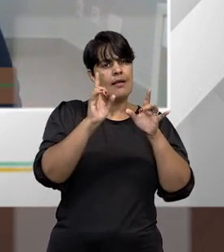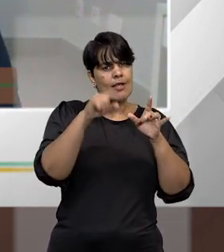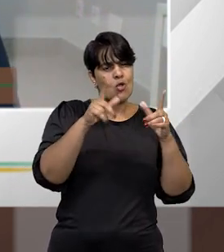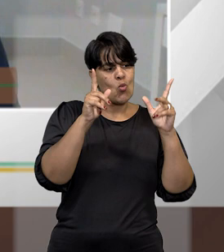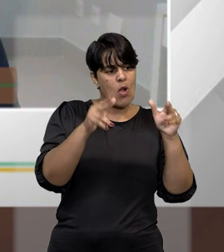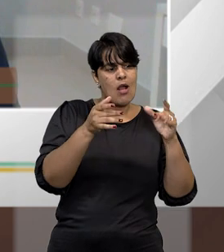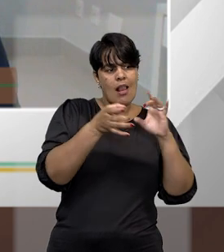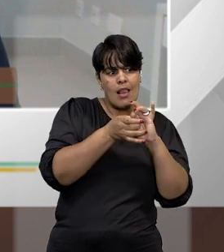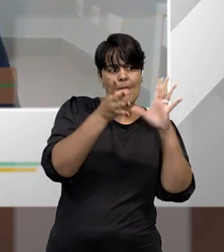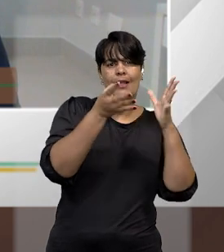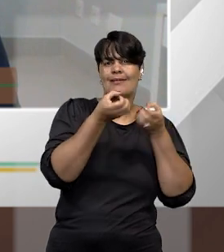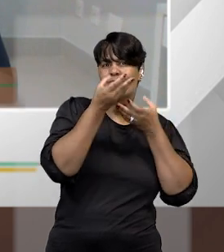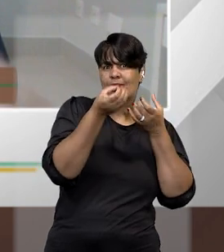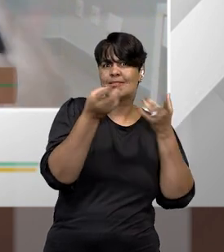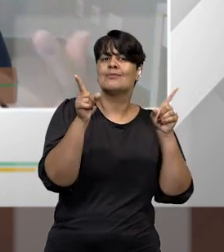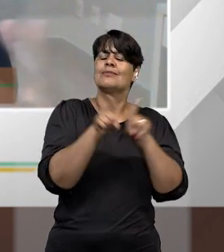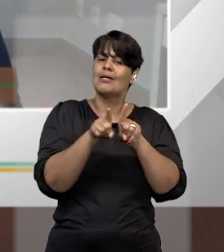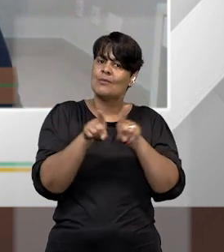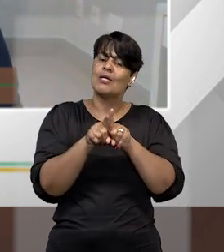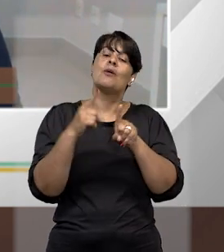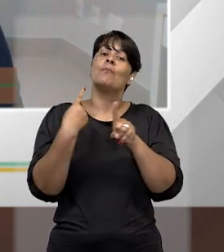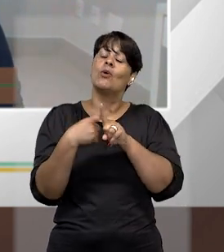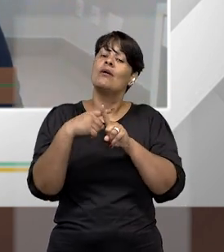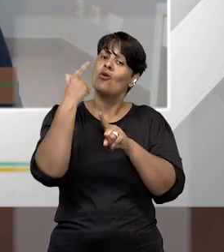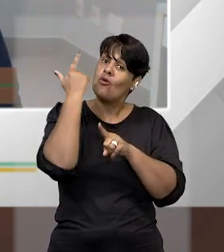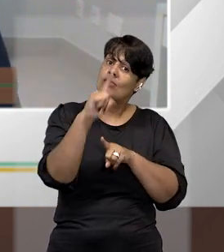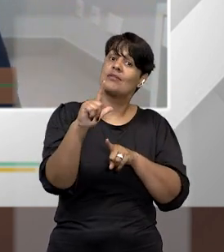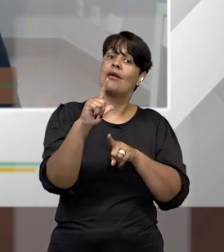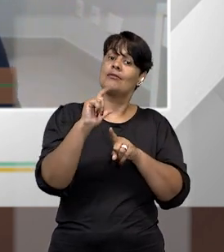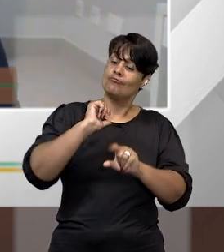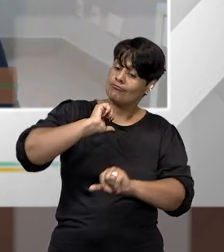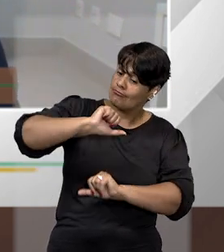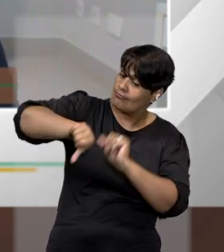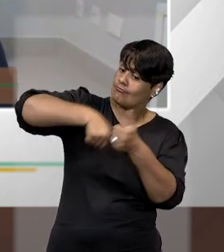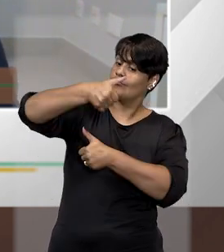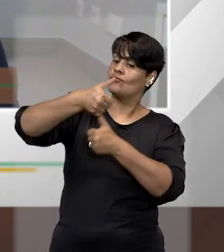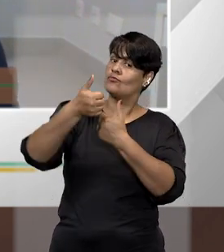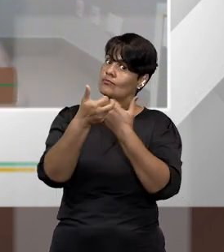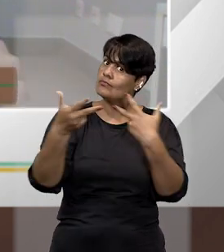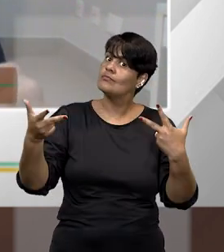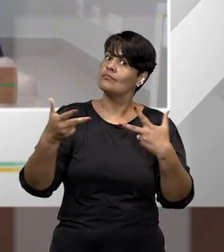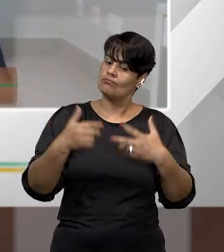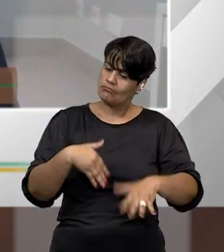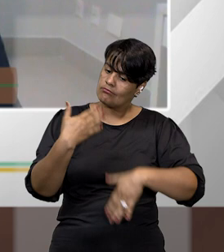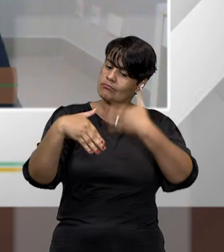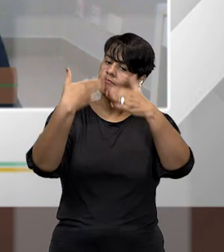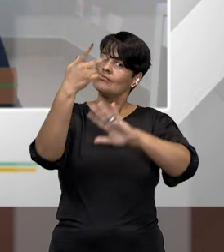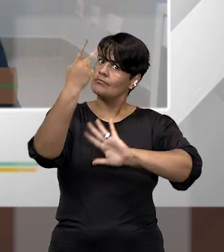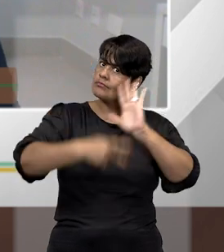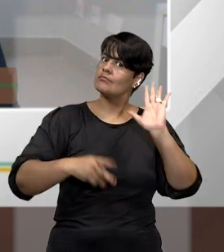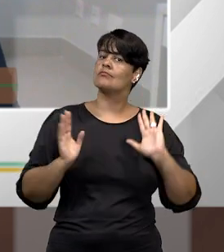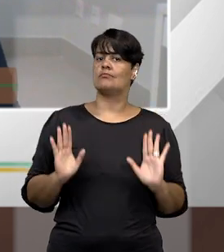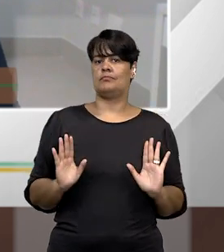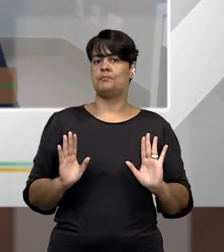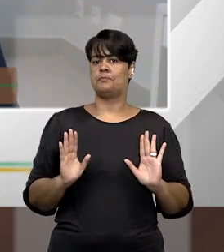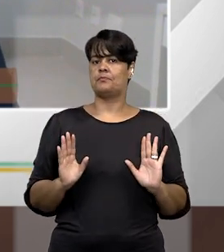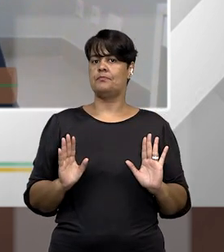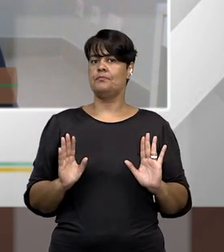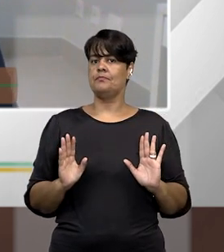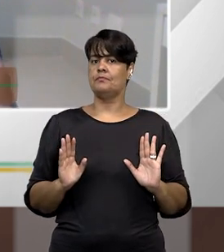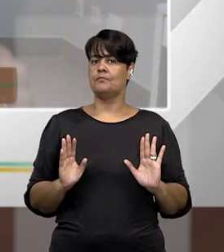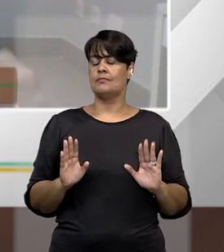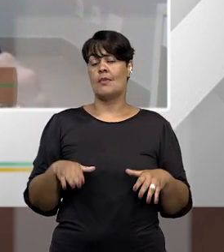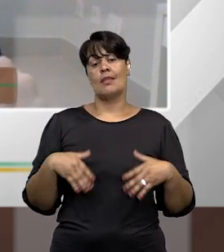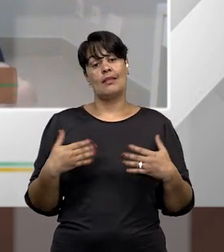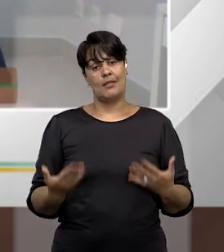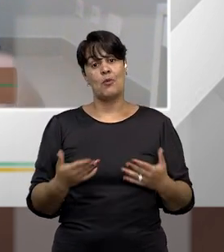transformação desta liberdade em projetos de desenvolvimento de uma nação. Aliás, é por isso que a 14.197